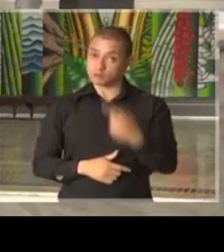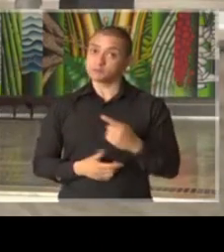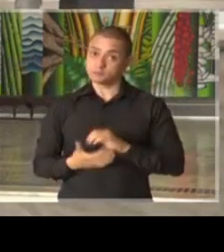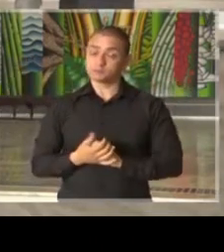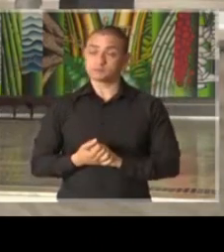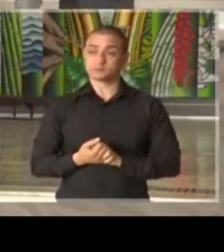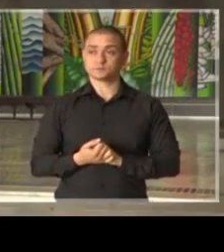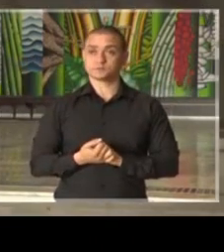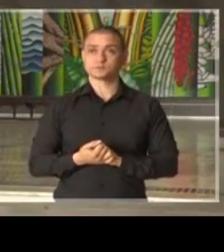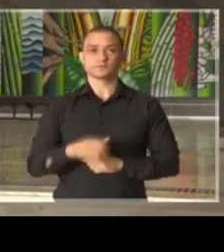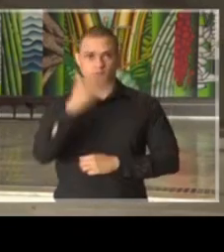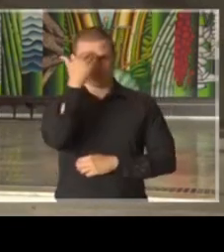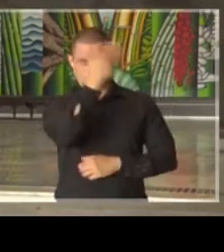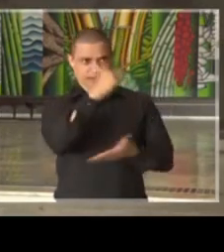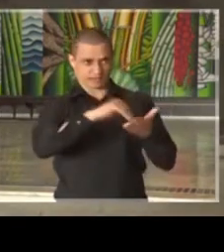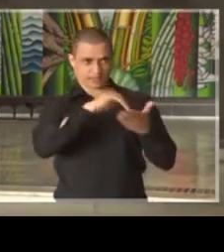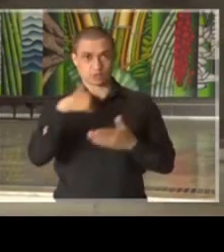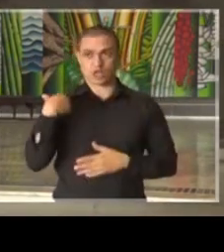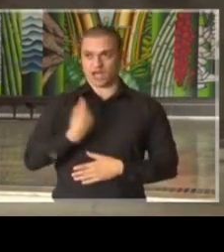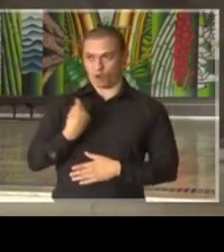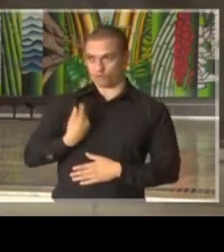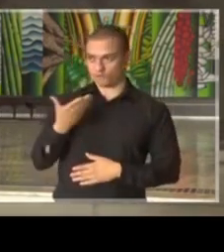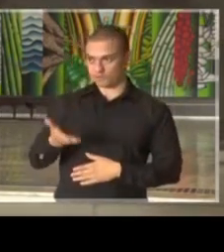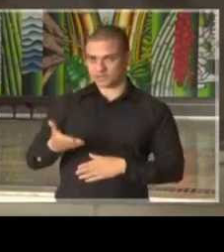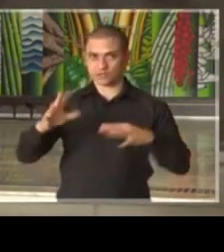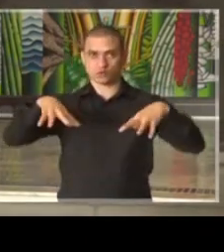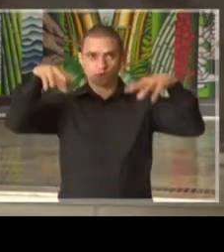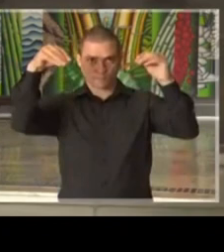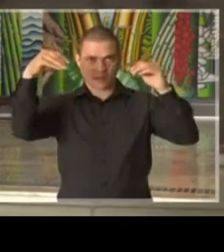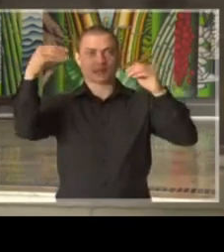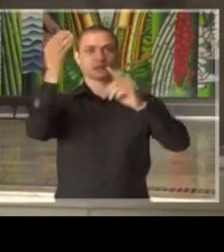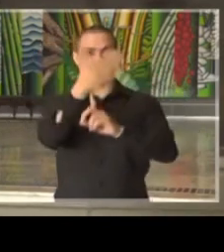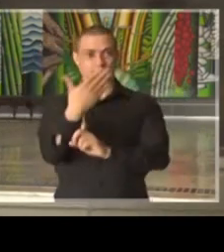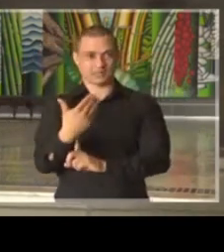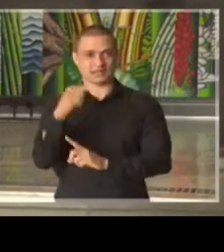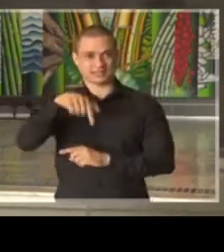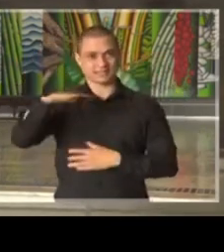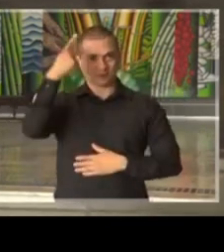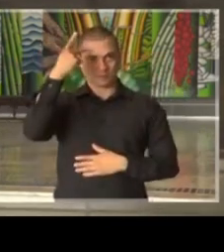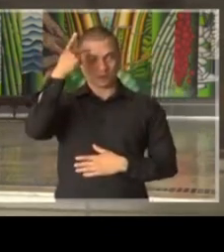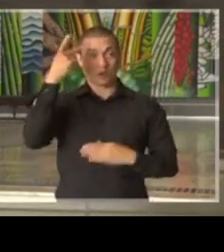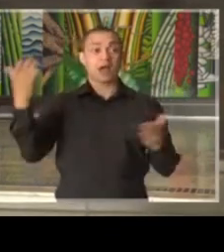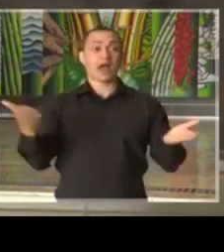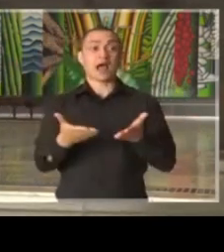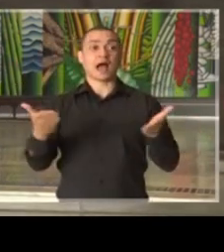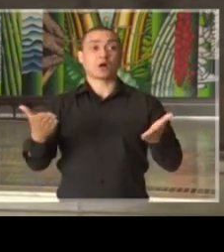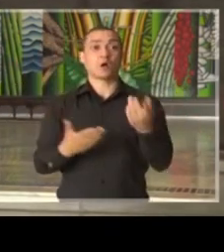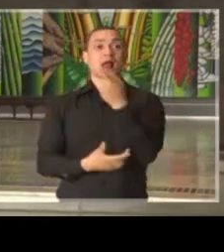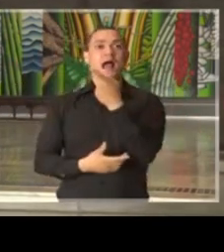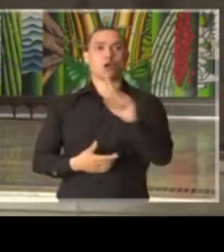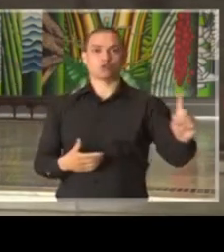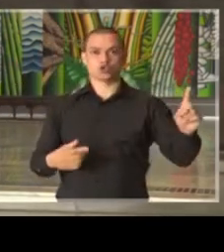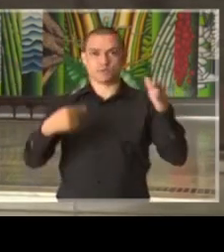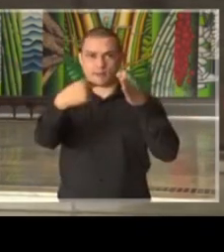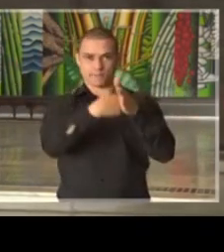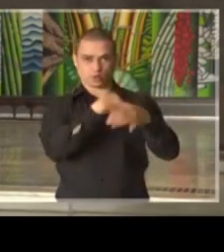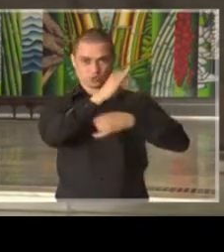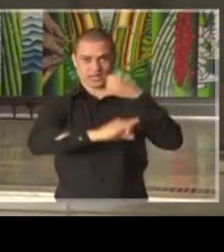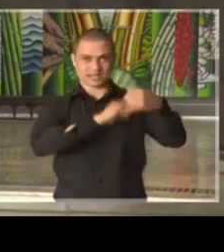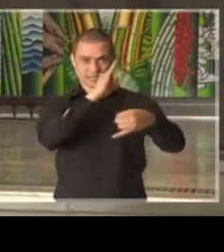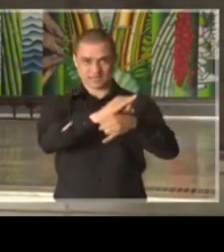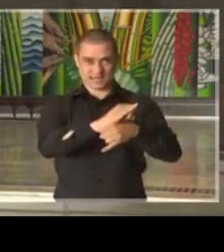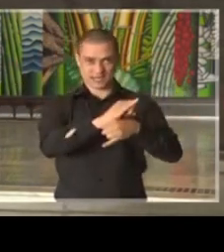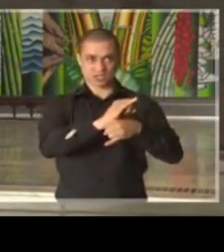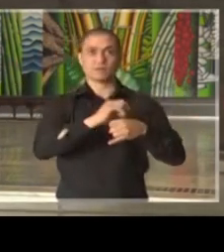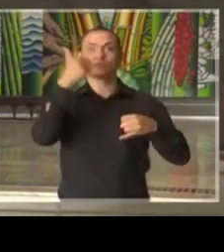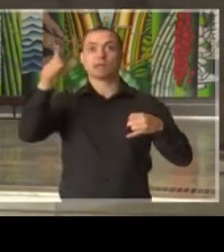Obrigado, secretário. Nós estamos aqui ao vivo no Palácio dos Bandeirantes em São Paulo. Vamos agora à última pergunta online. Nós temos